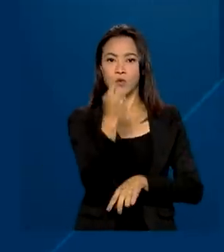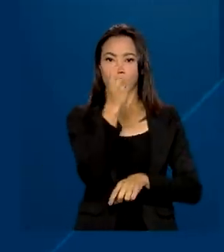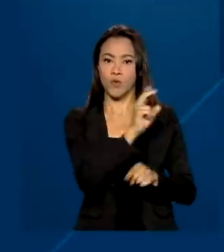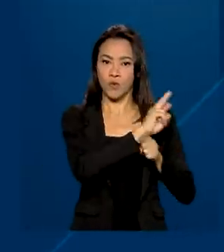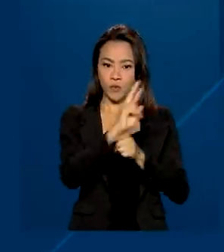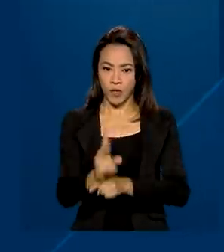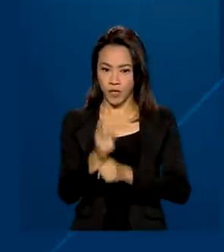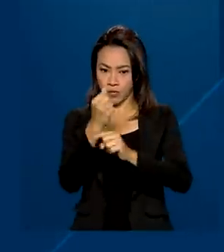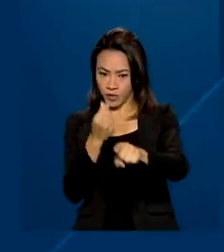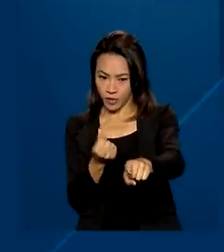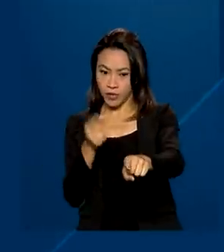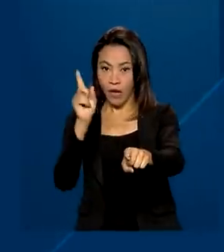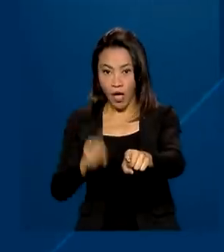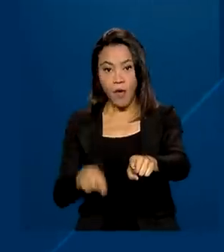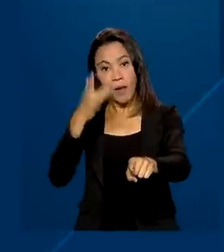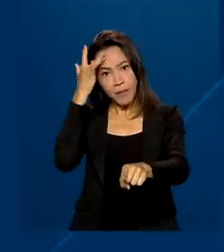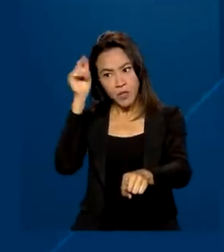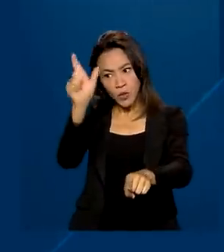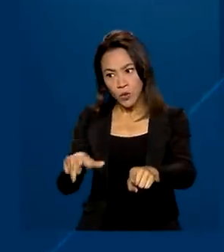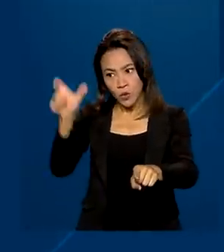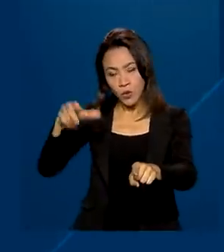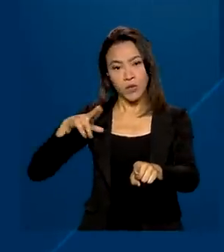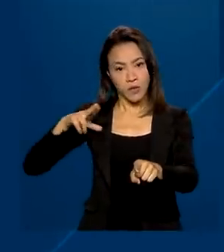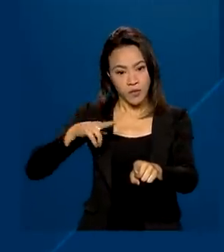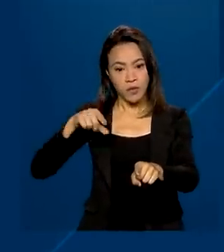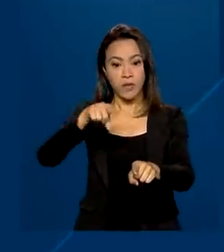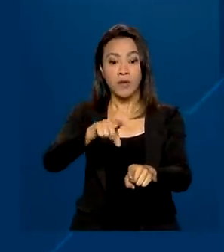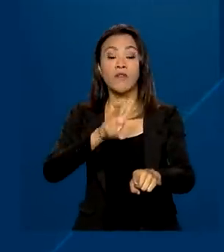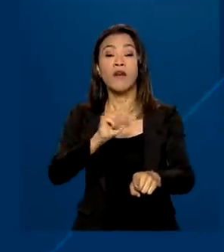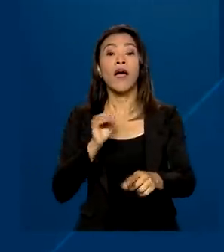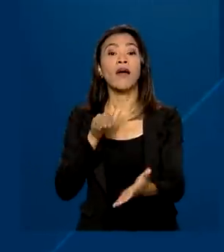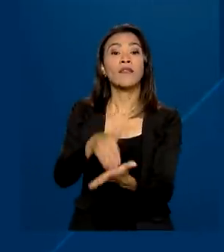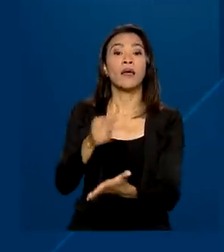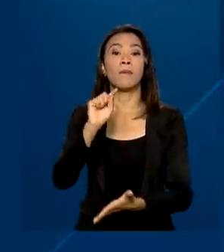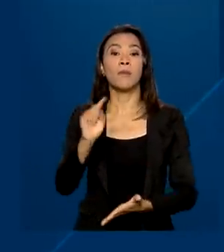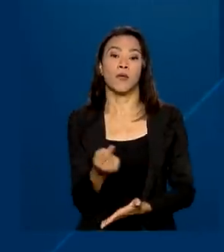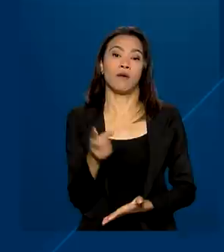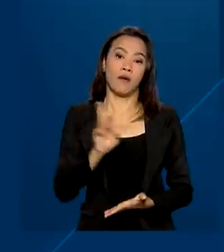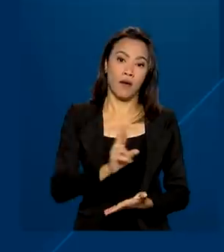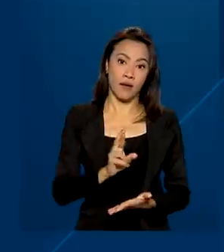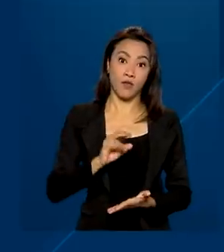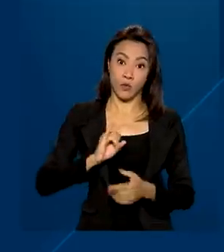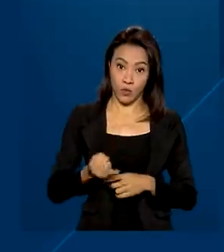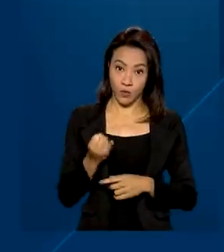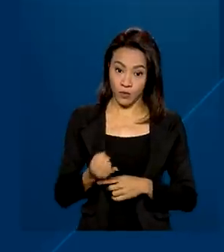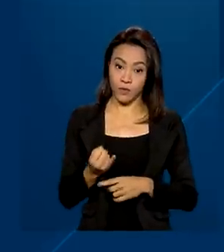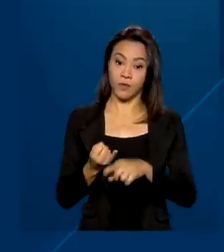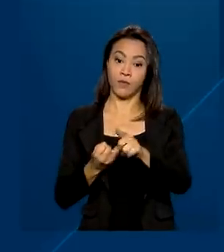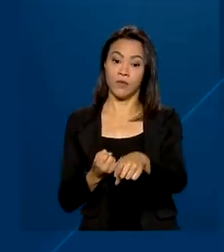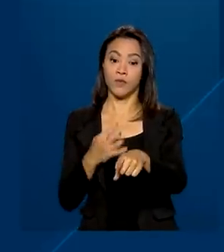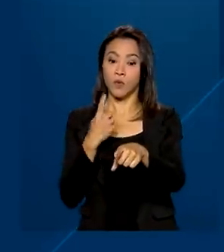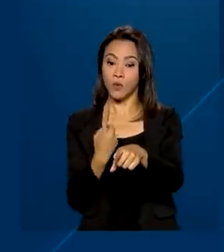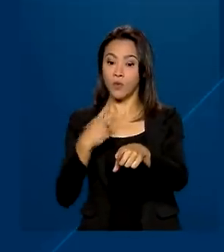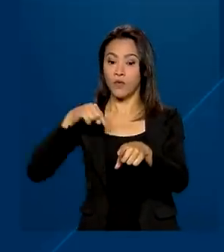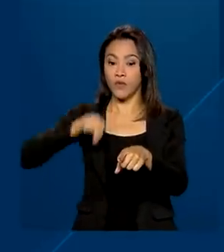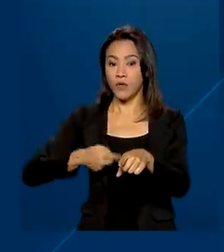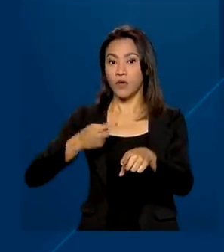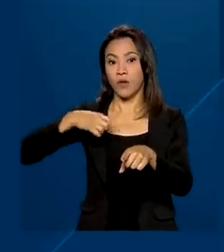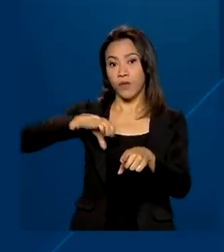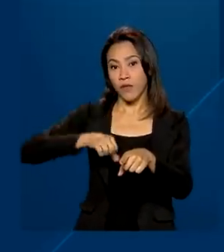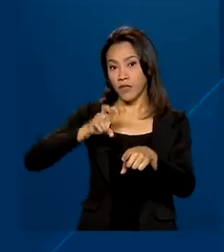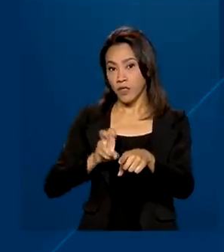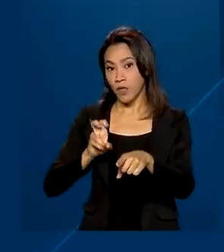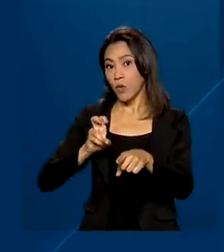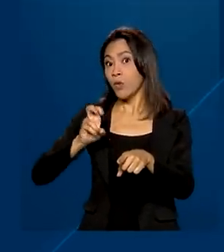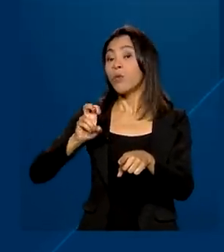Caixa Tem, destinado às pessoas físicas, vai disponibilizar até mil reais com taxa de juros a partir de 1,95% ao